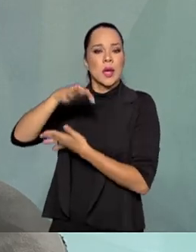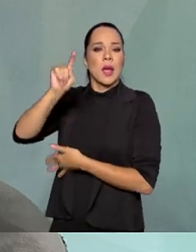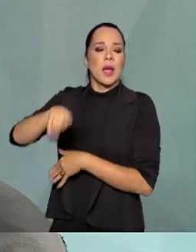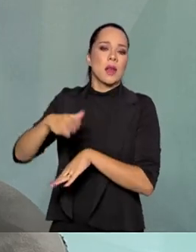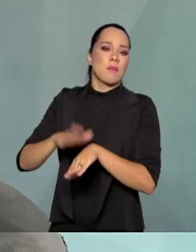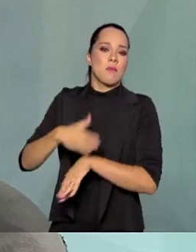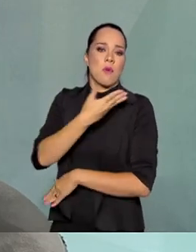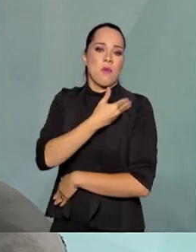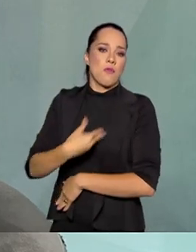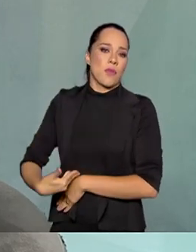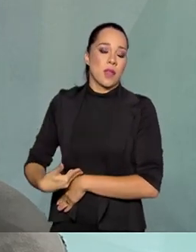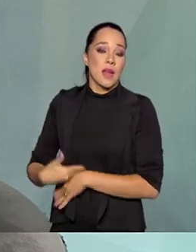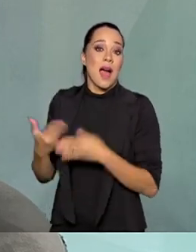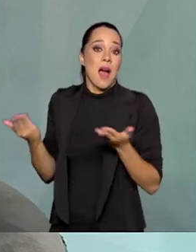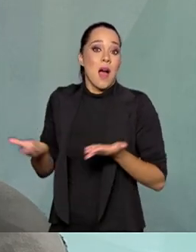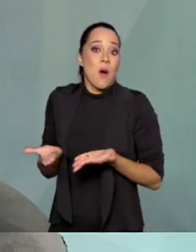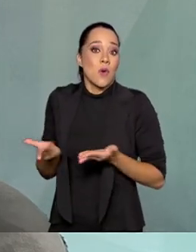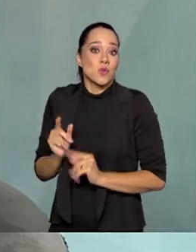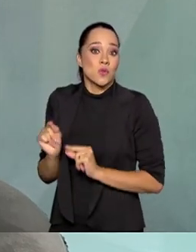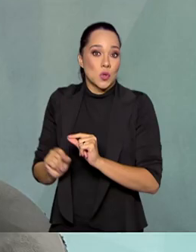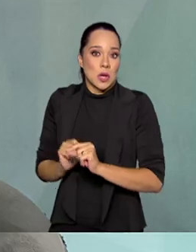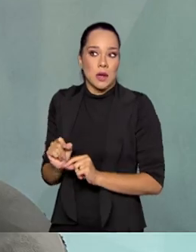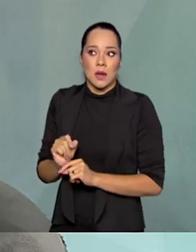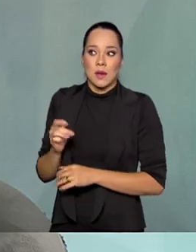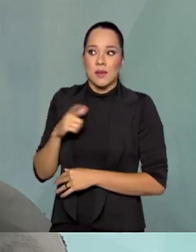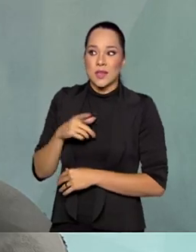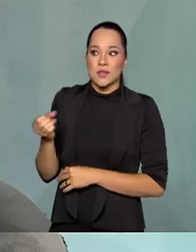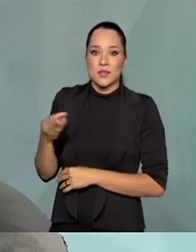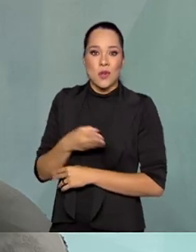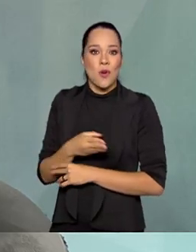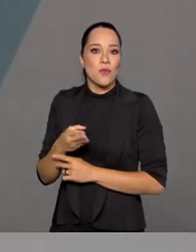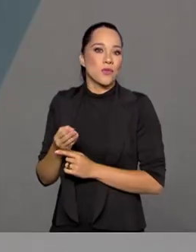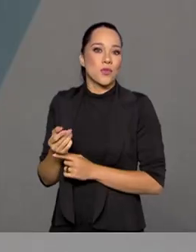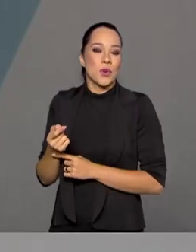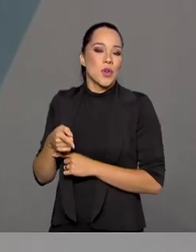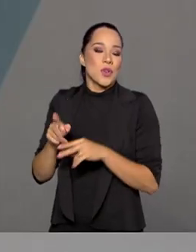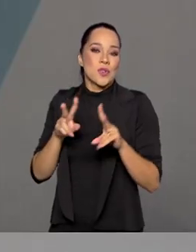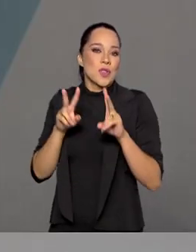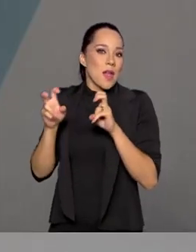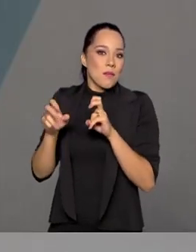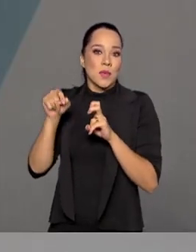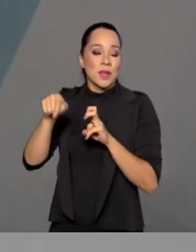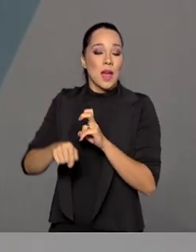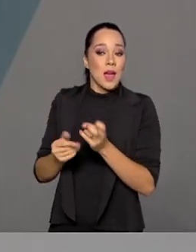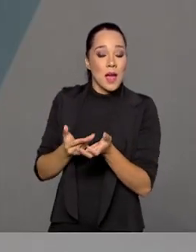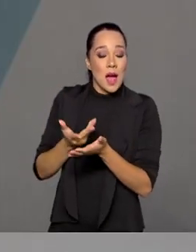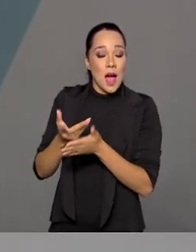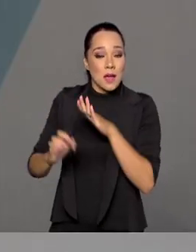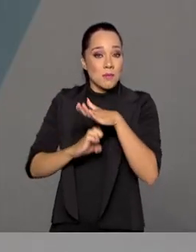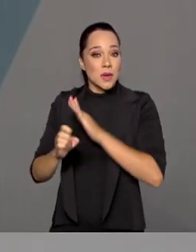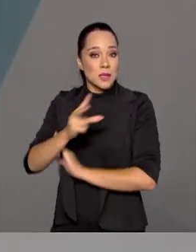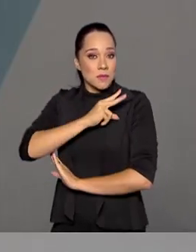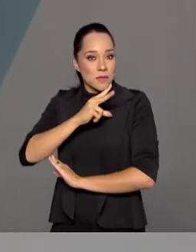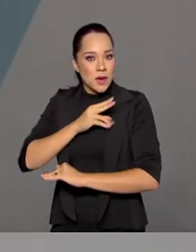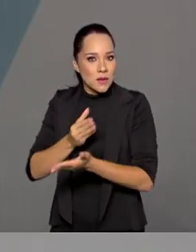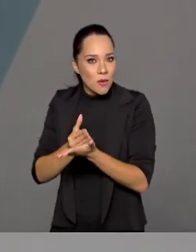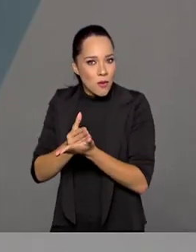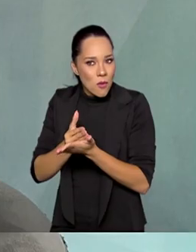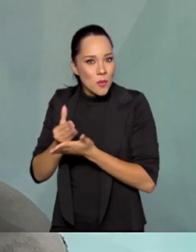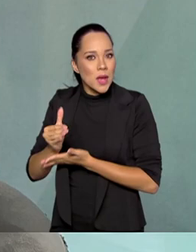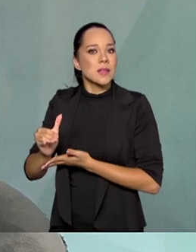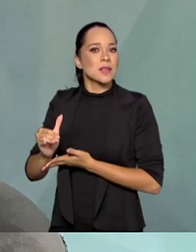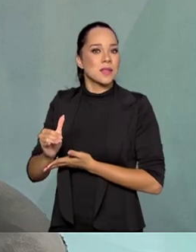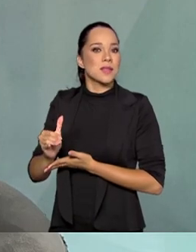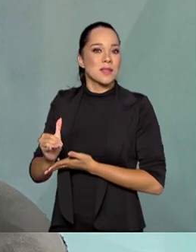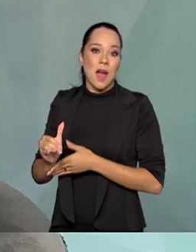governos. E o que está acontecendo hoje, nessa tendência chamada de New Space, é que a iniciativa privada está tomando a proeminência.